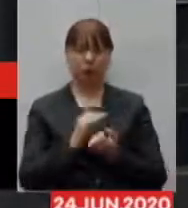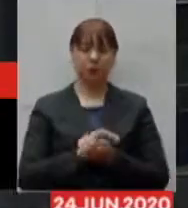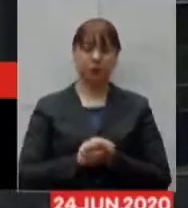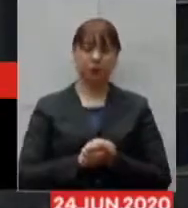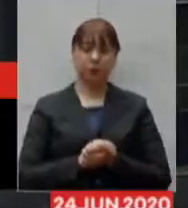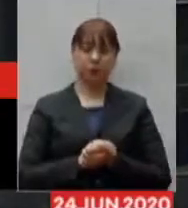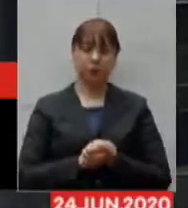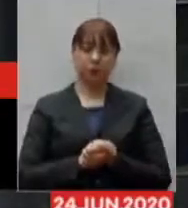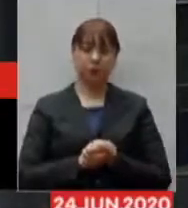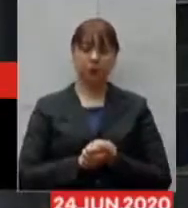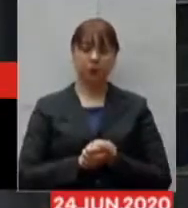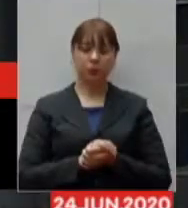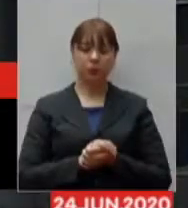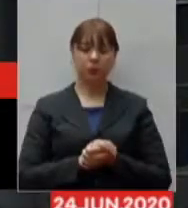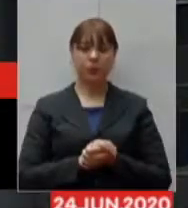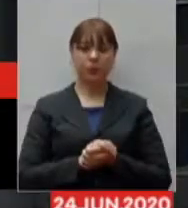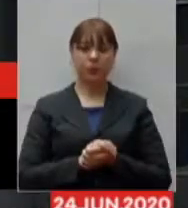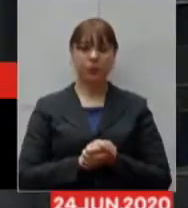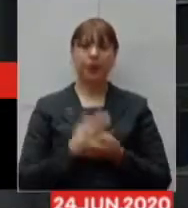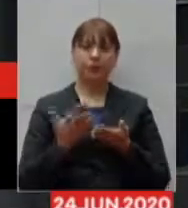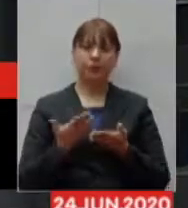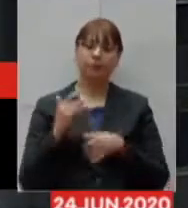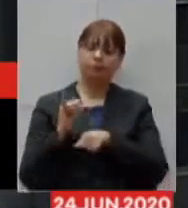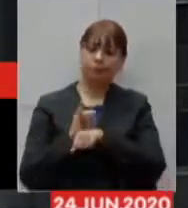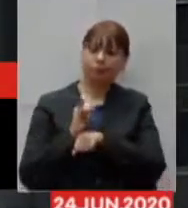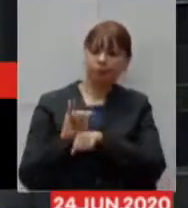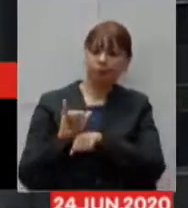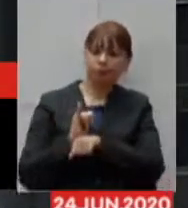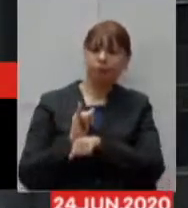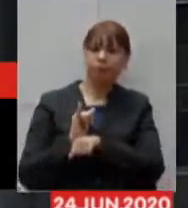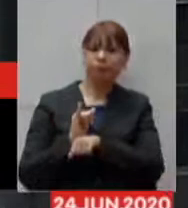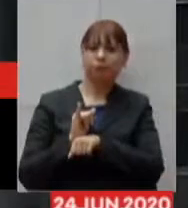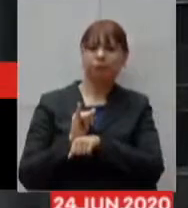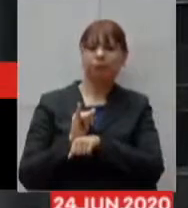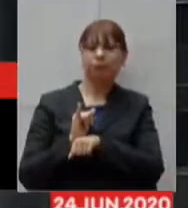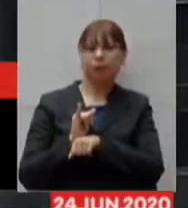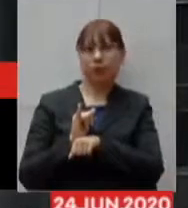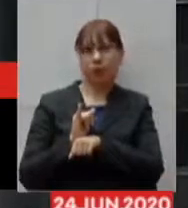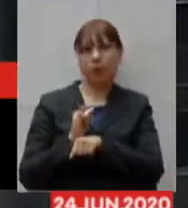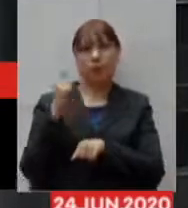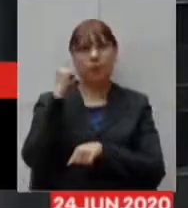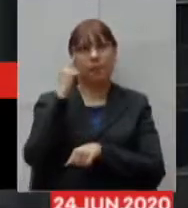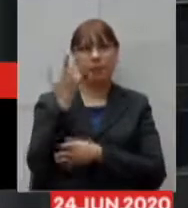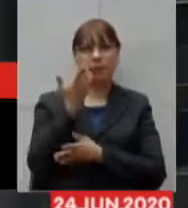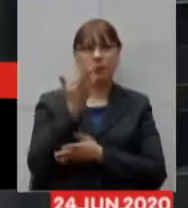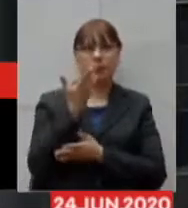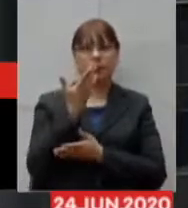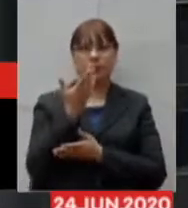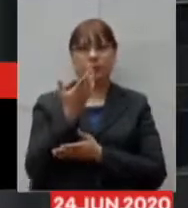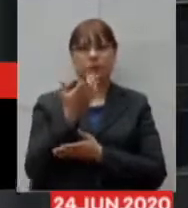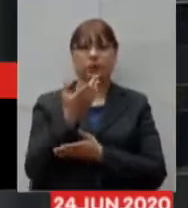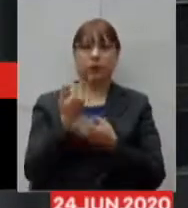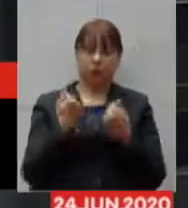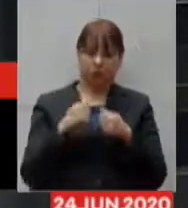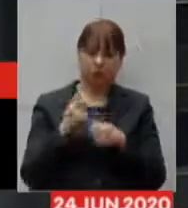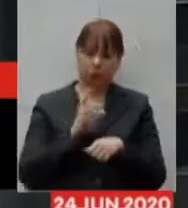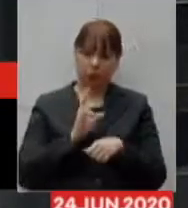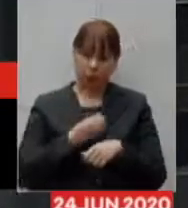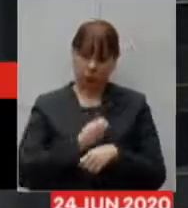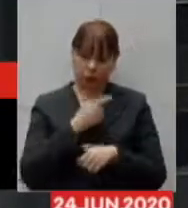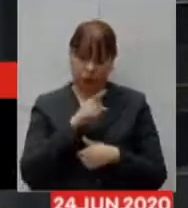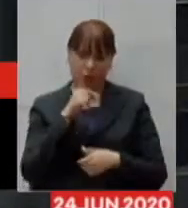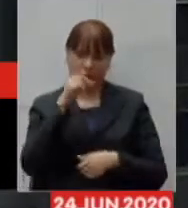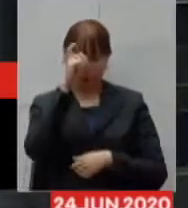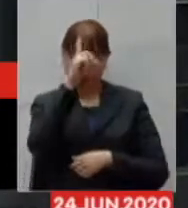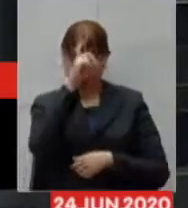Nessa estratégia em que se previa, então, a operação do hospital de campanha para